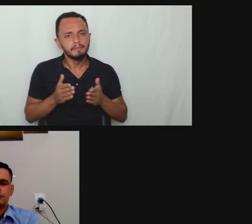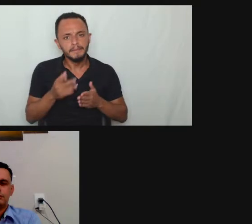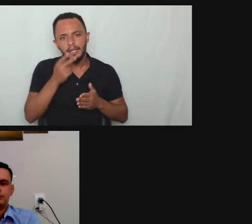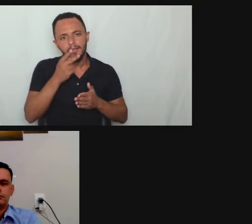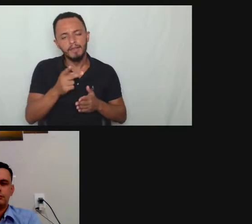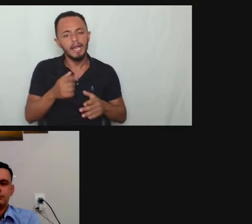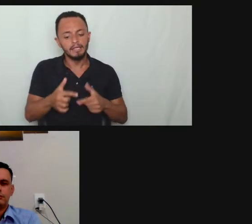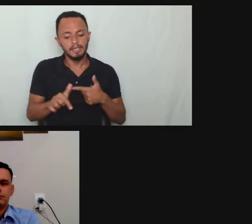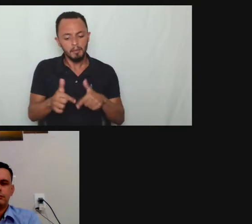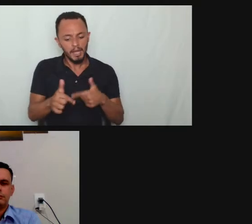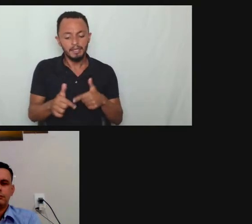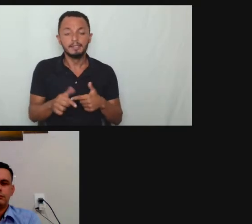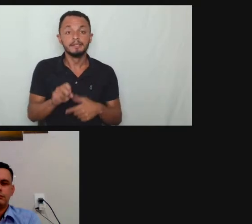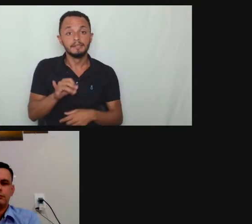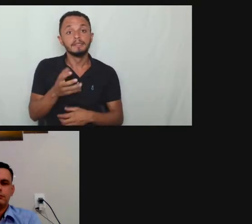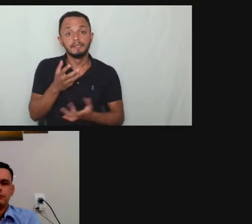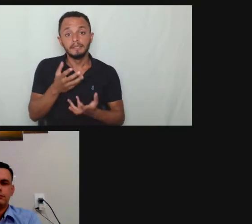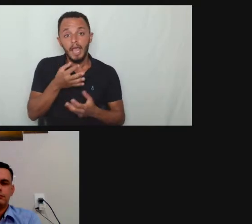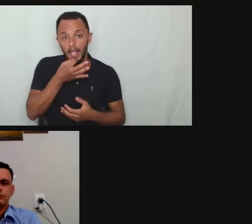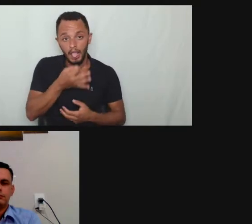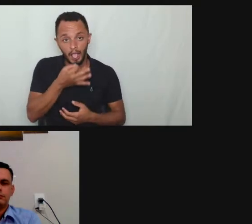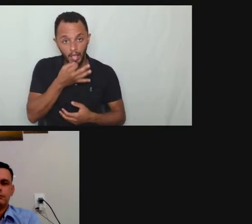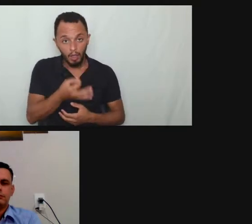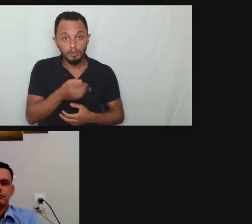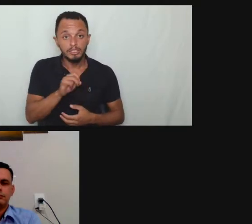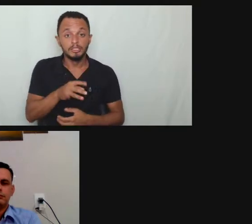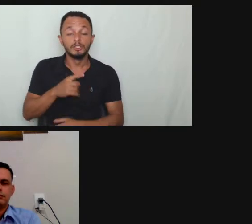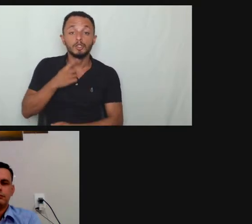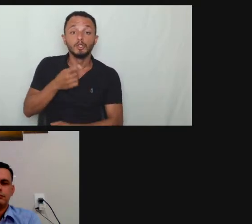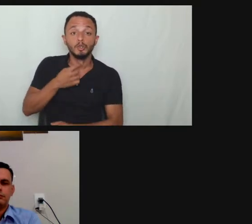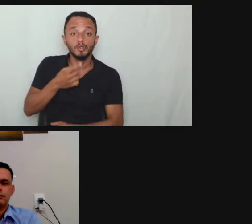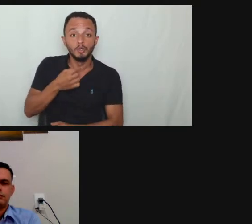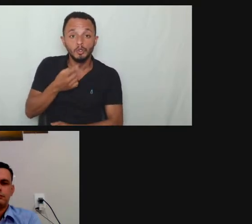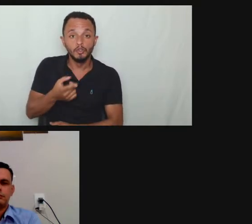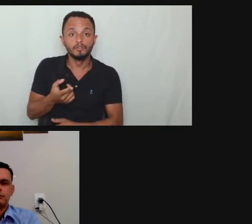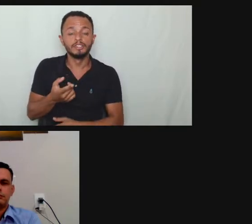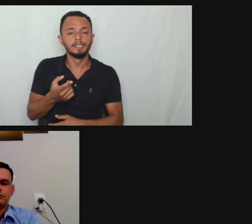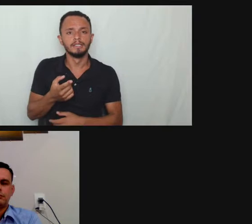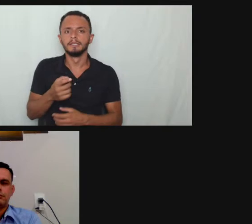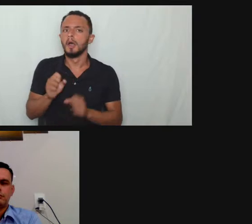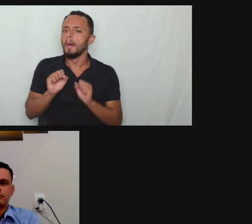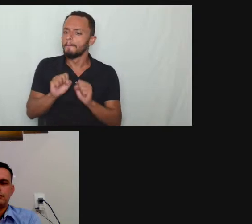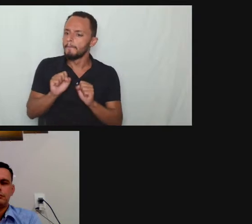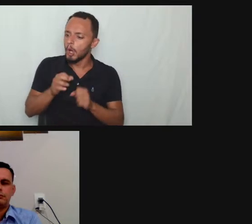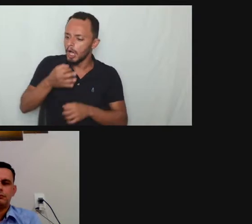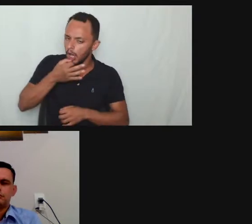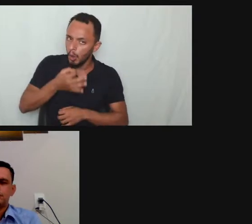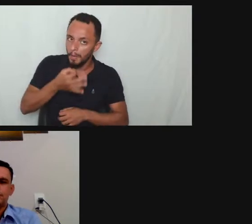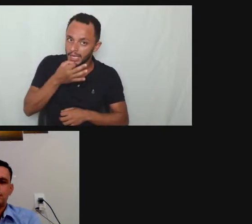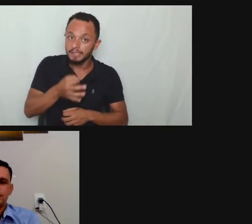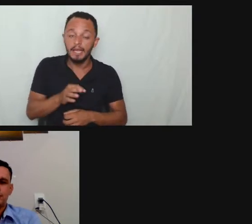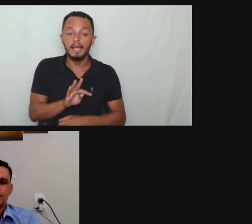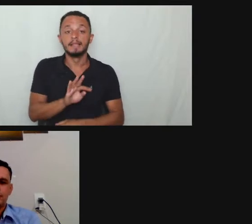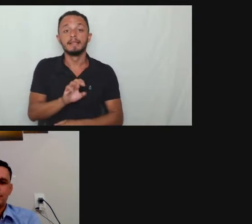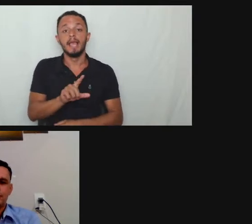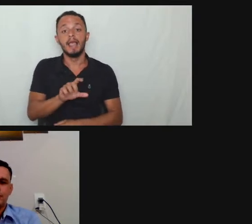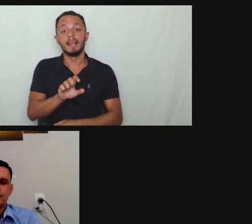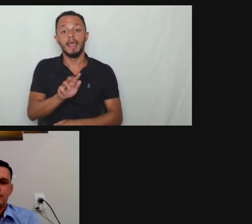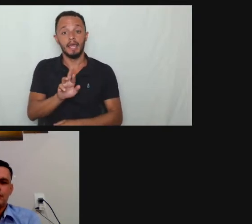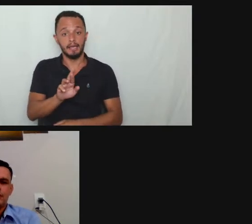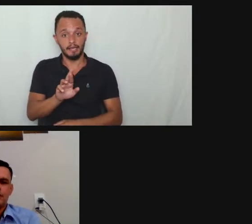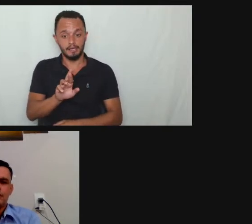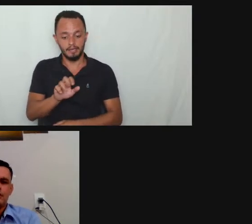pouco os contatos aqui também para quem tiver alguma dúvida remanescente pode colocar nos comentários vai lá no grupo do telegram pergunta lá